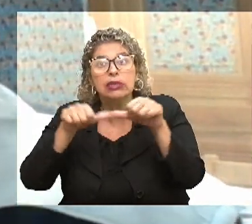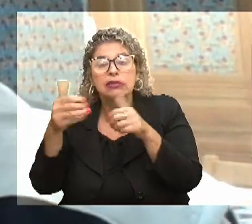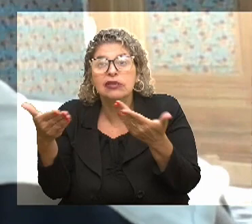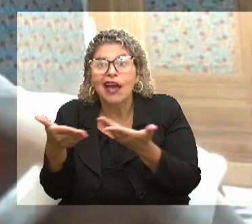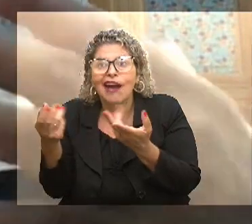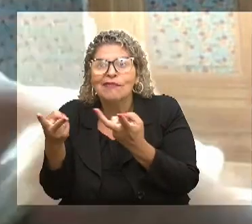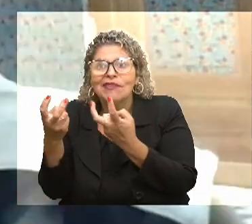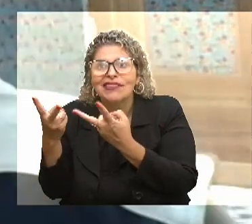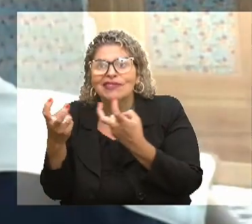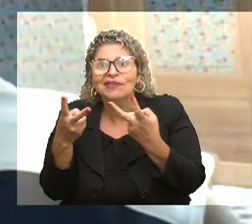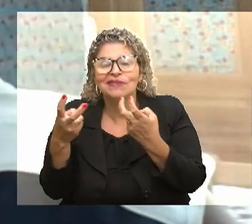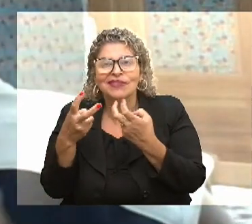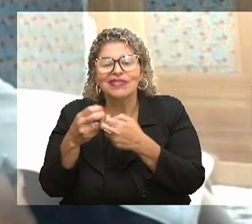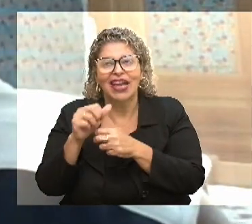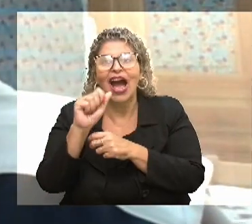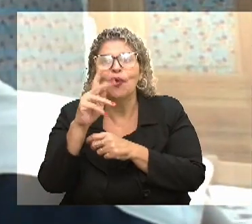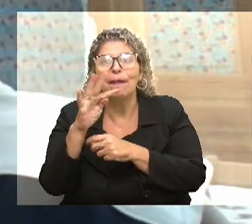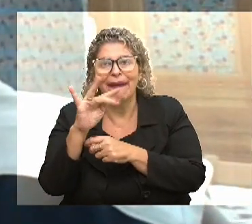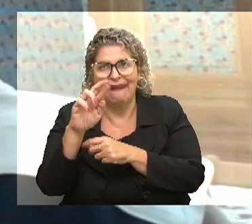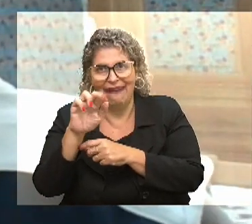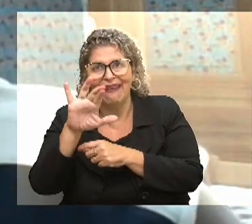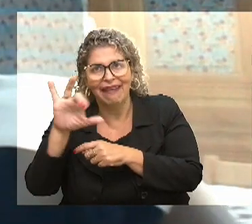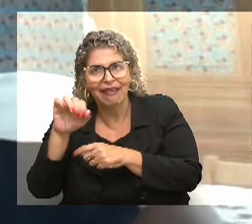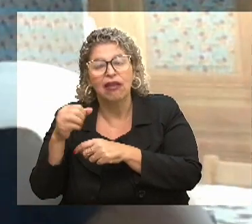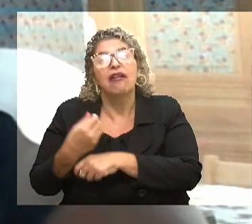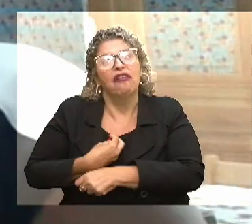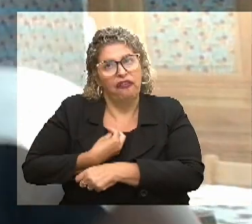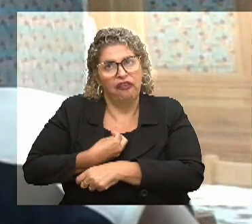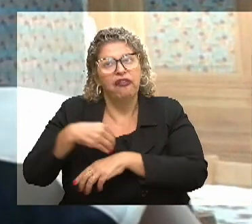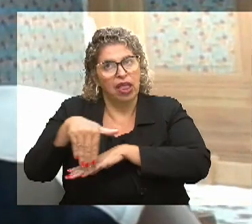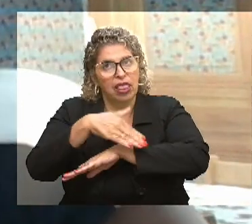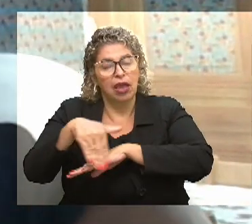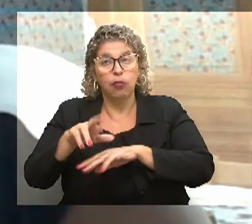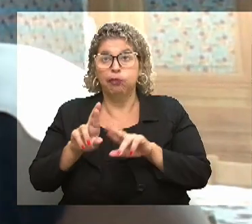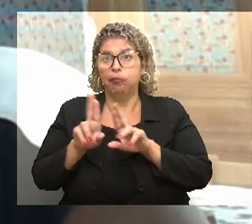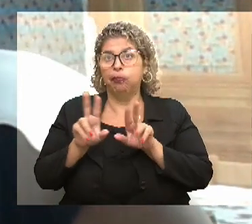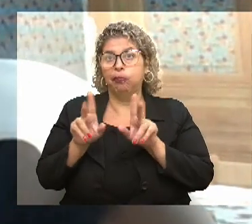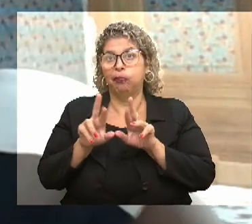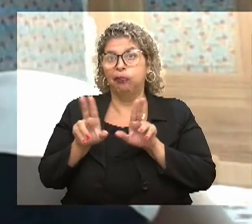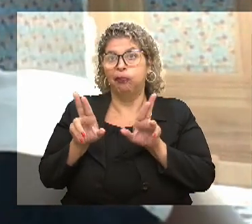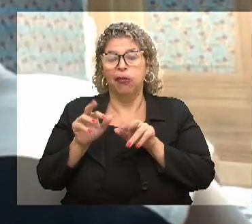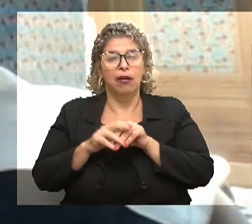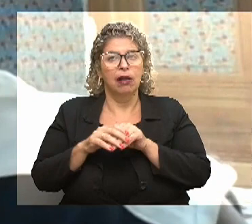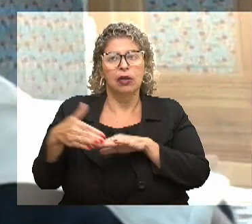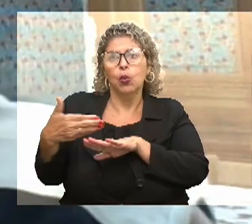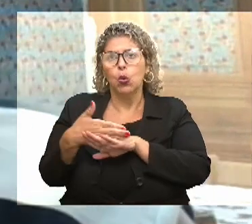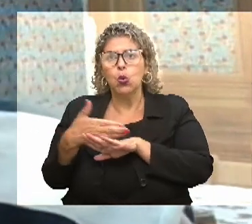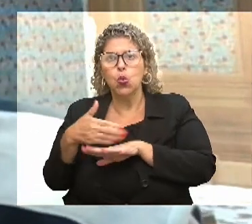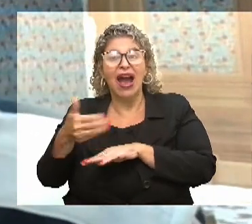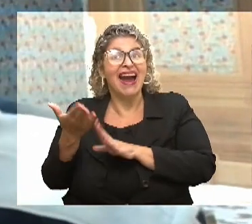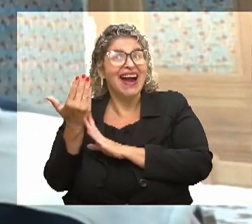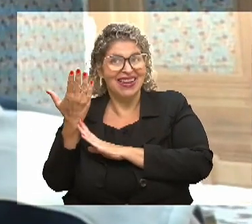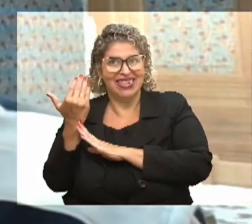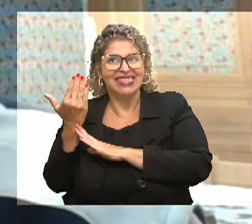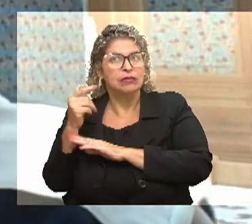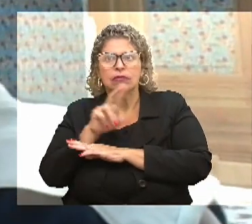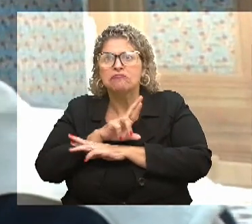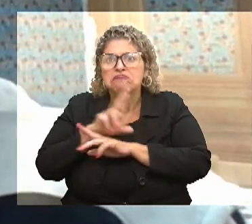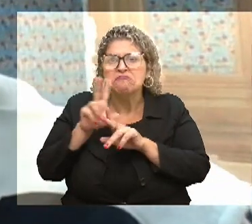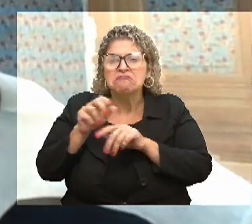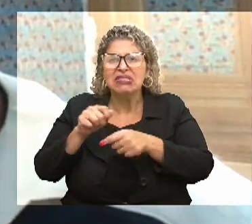agora. Os que moram nos albergues, vivem nas ruas, já têm uma postura diferente e já não vêm tão como eles vinham antes, né?